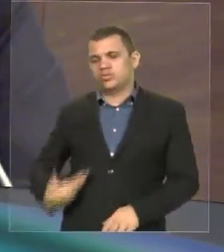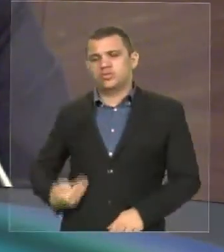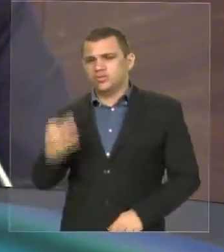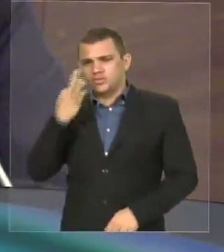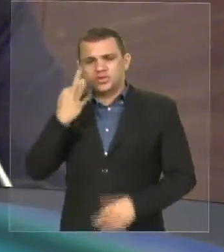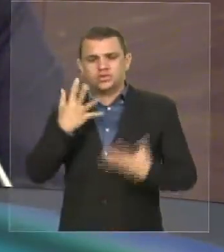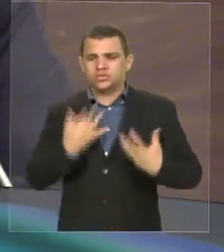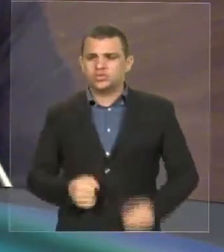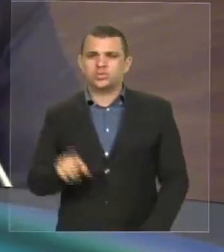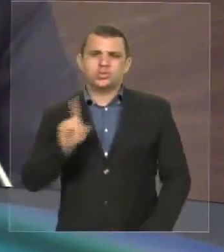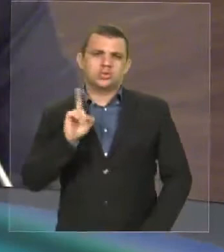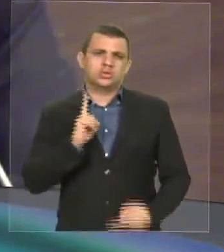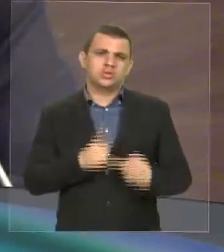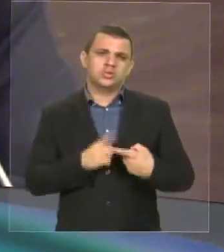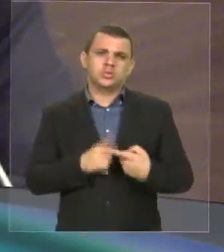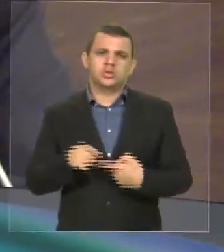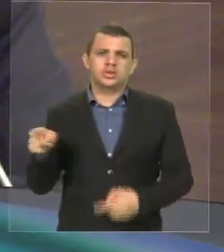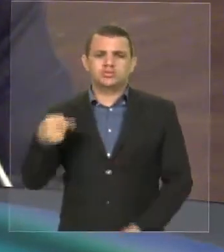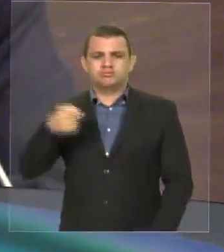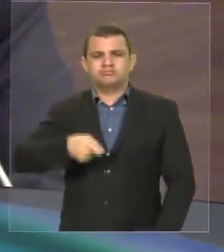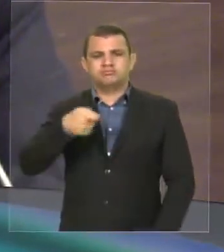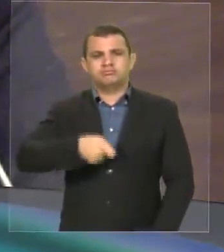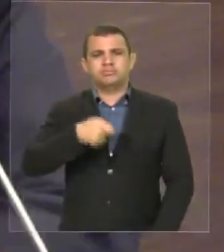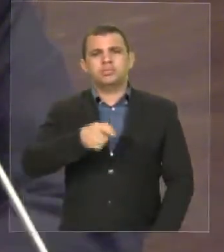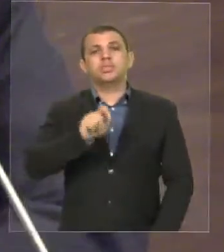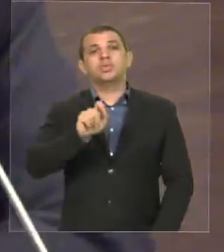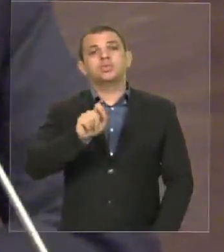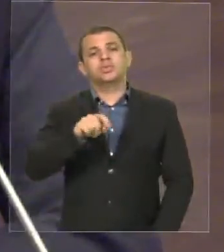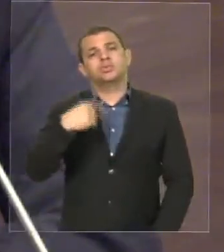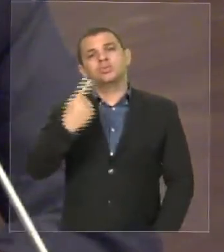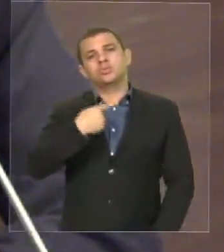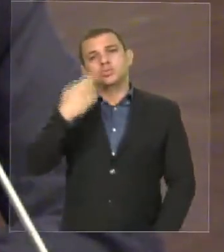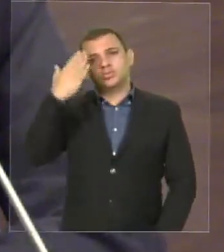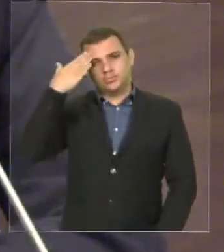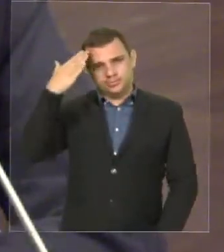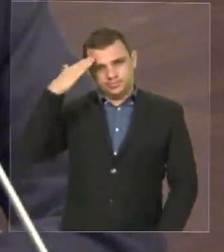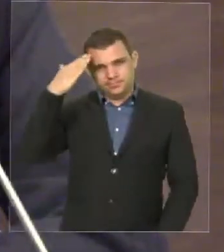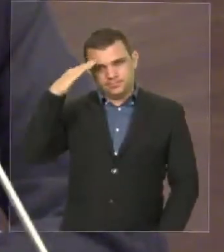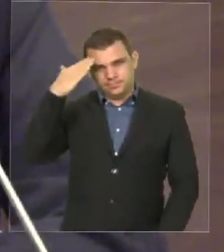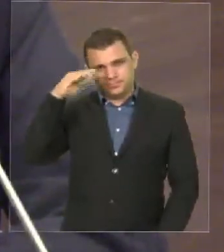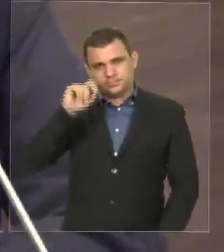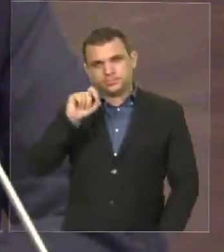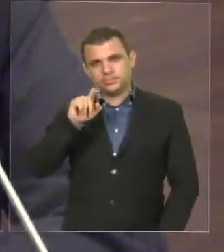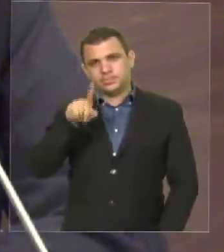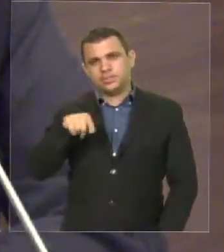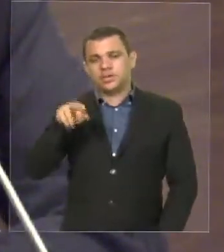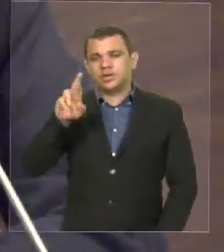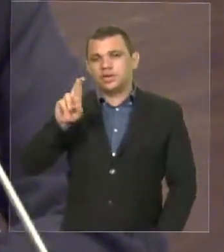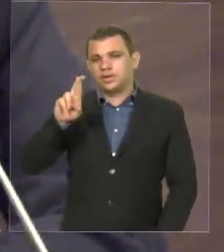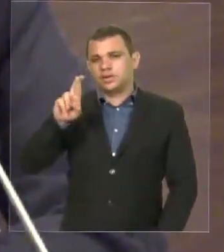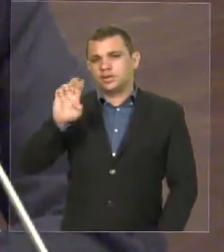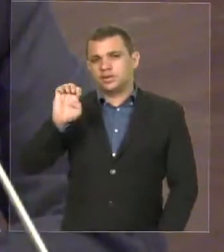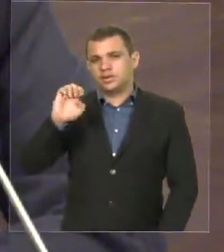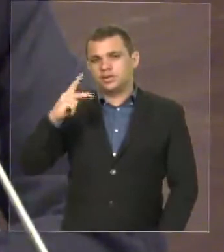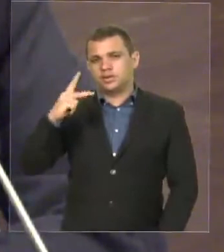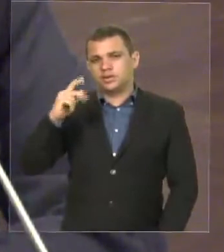aquilo que nós entendemos que a repatriação,